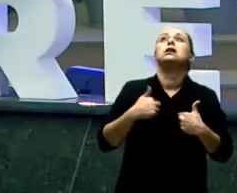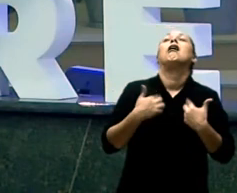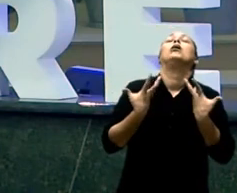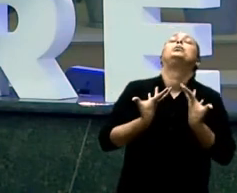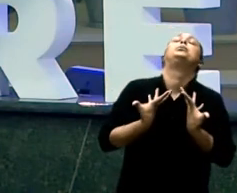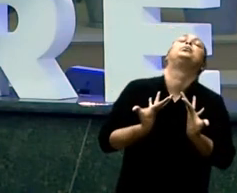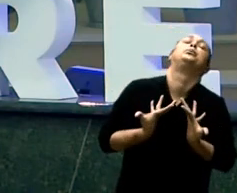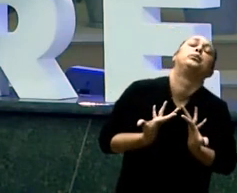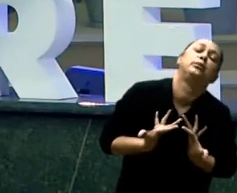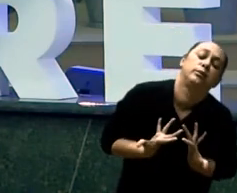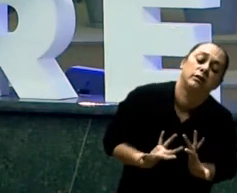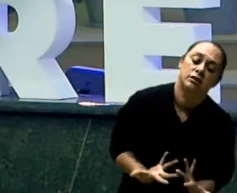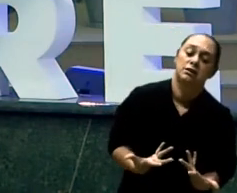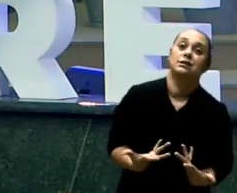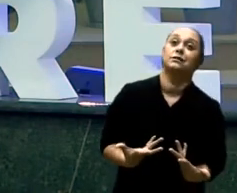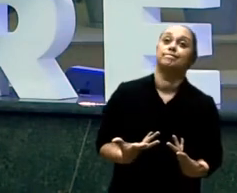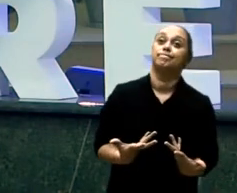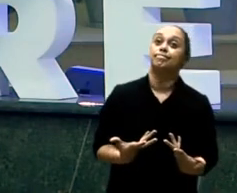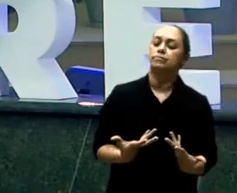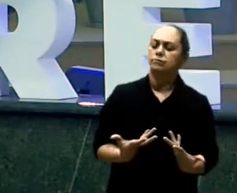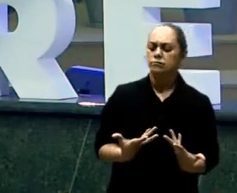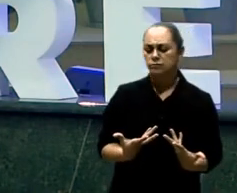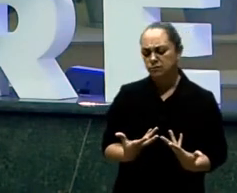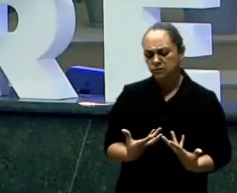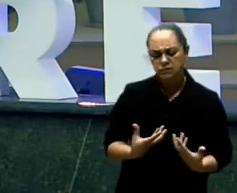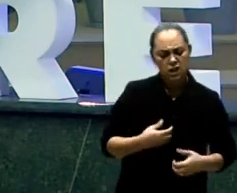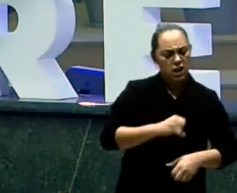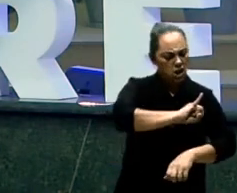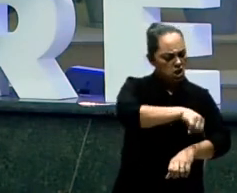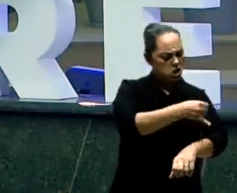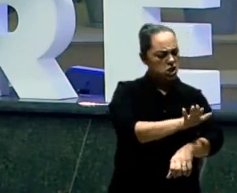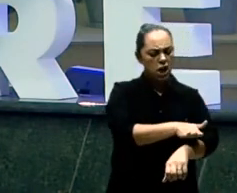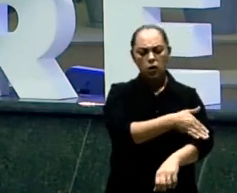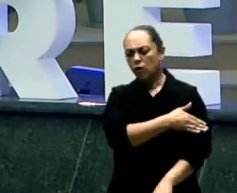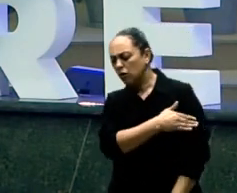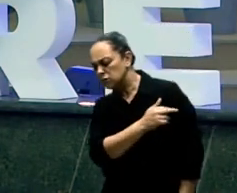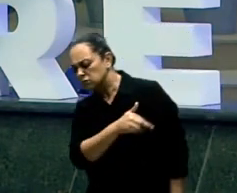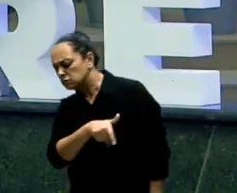Cansado E o Jacó Passa da cozinha Para a sala Assim Já